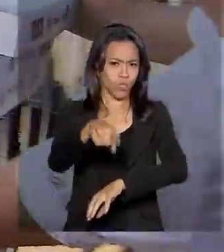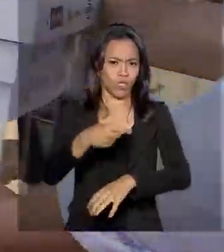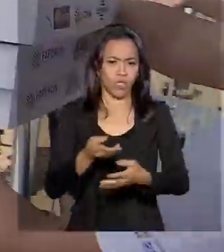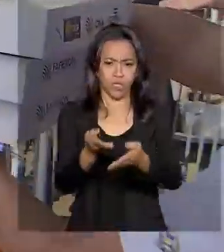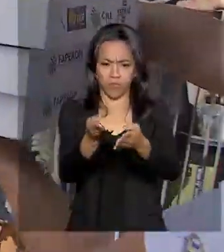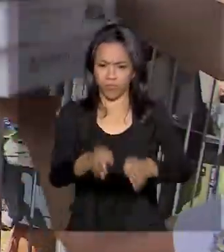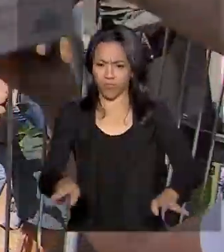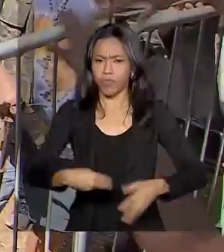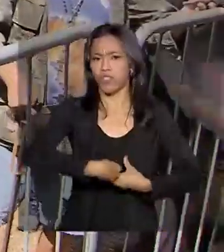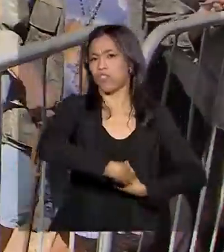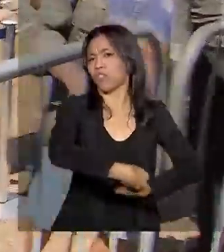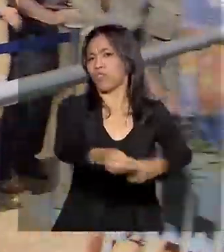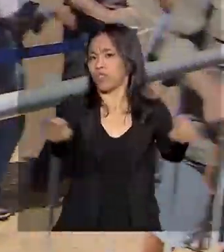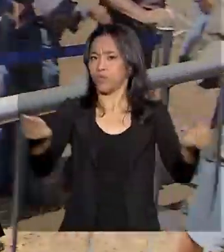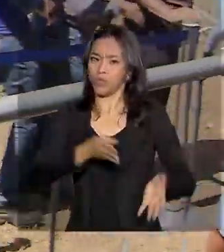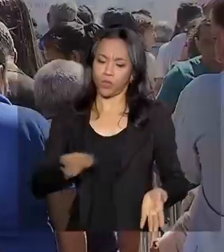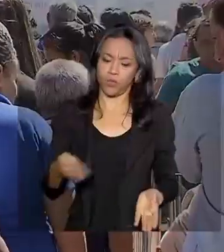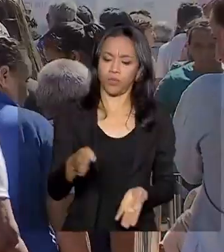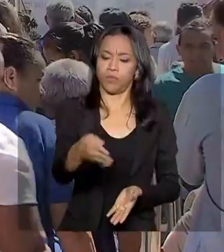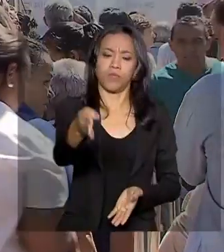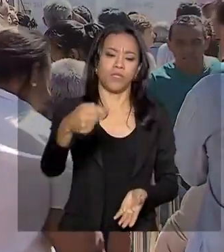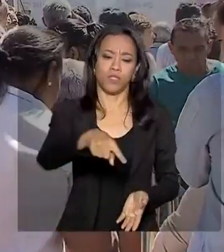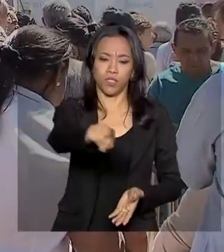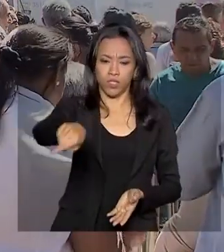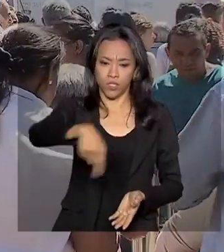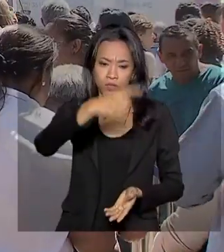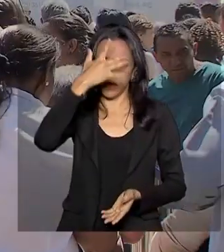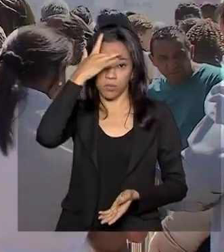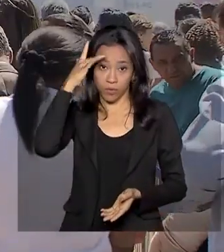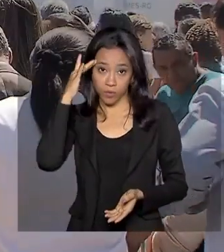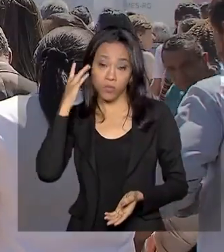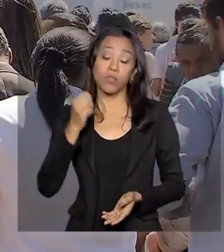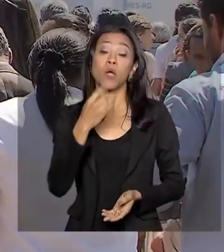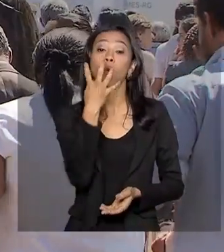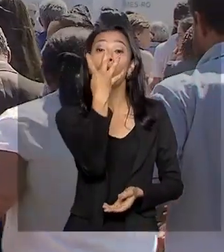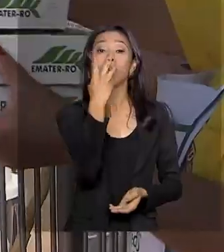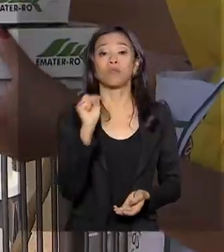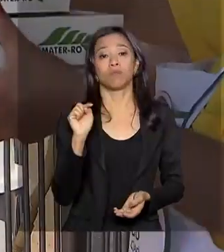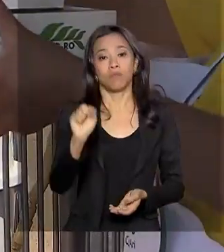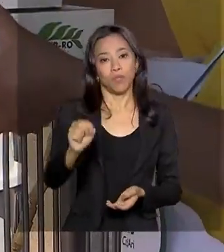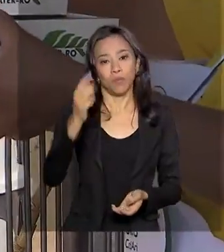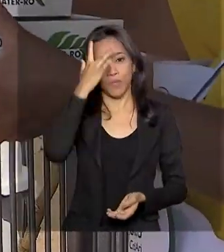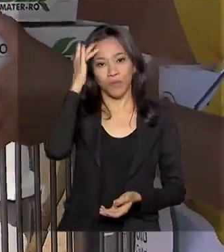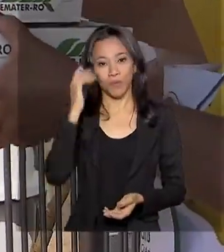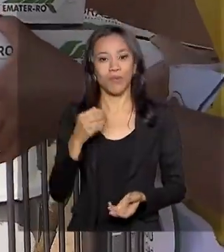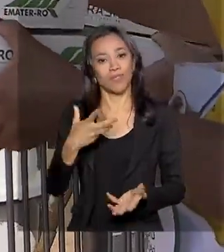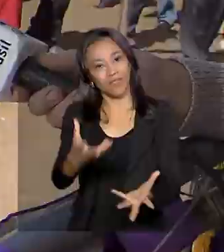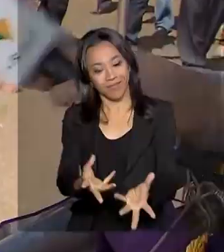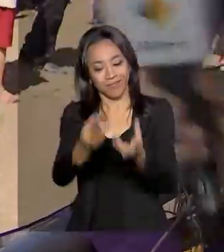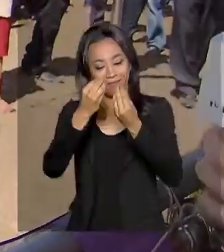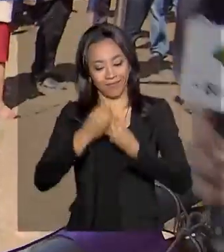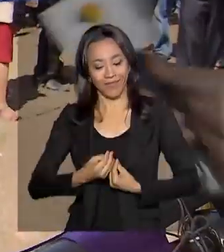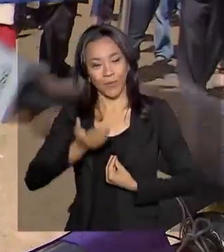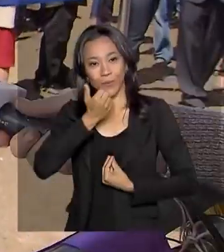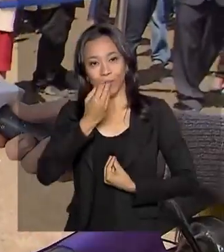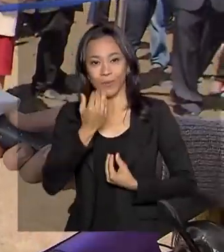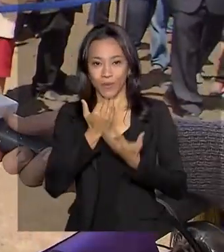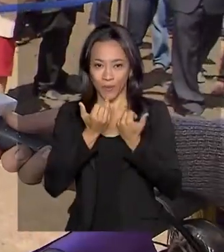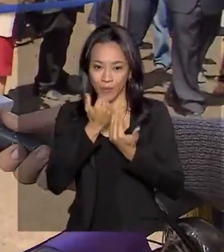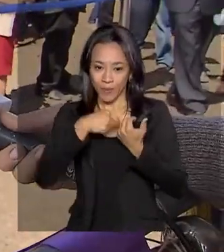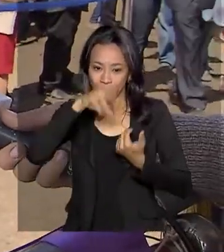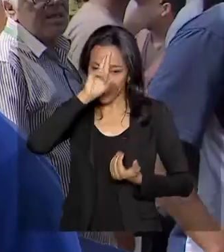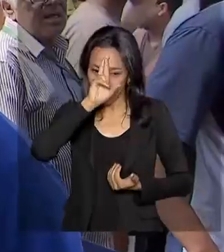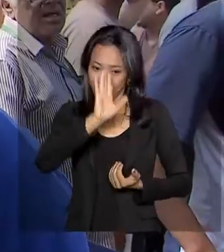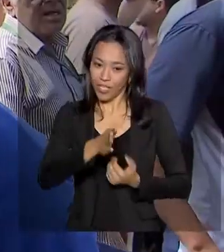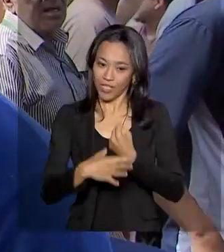começou a ser distribuída ao público. Cerca de 4 mil pessoas ganharam o almoço. O almoço está garantido.